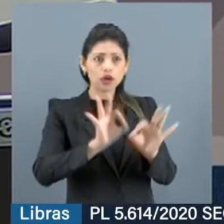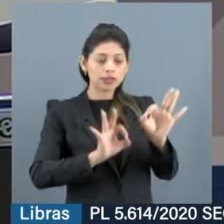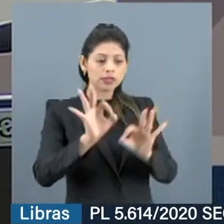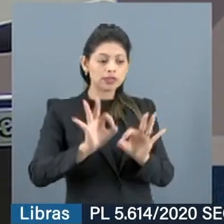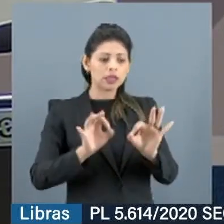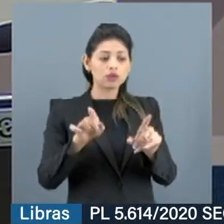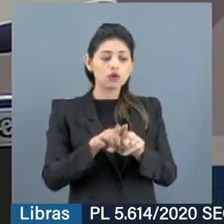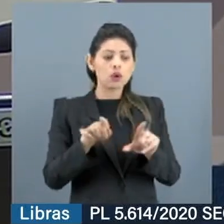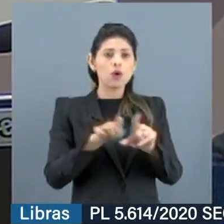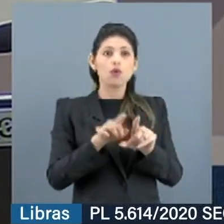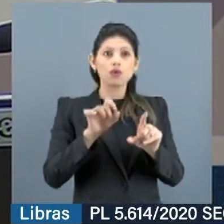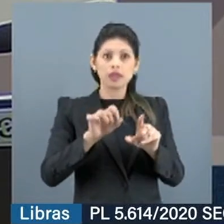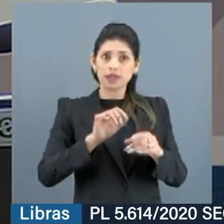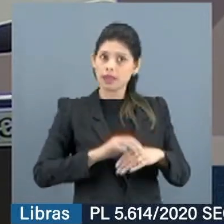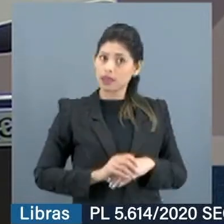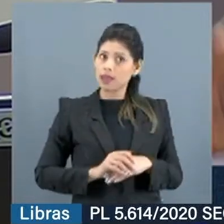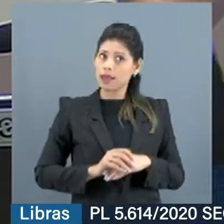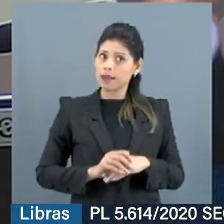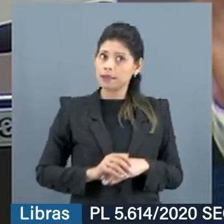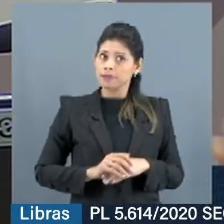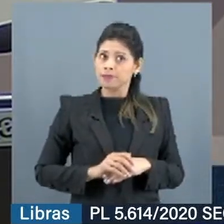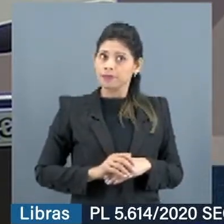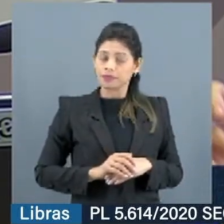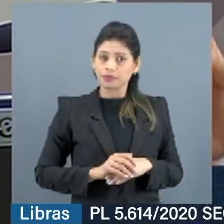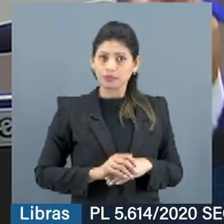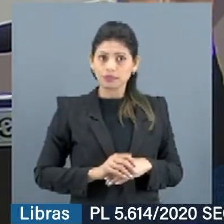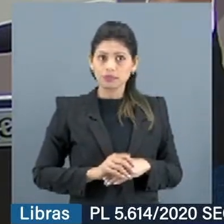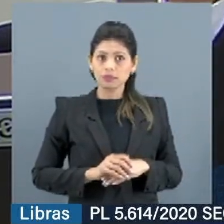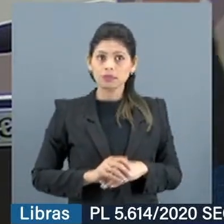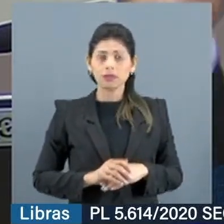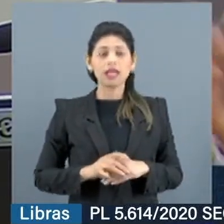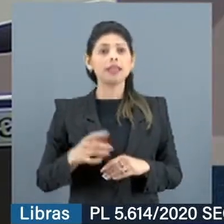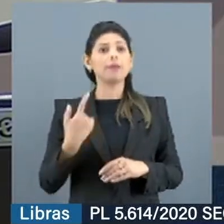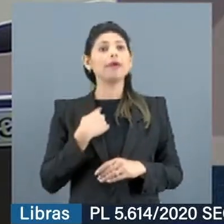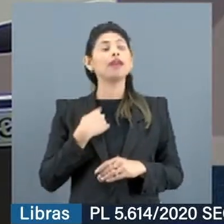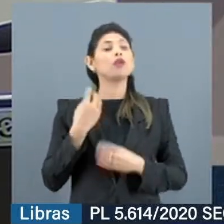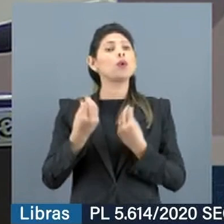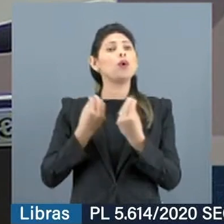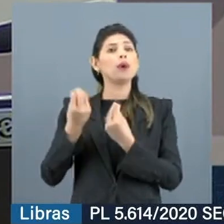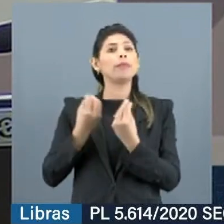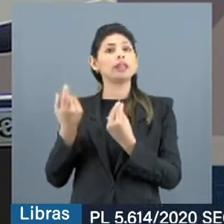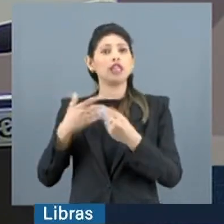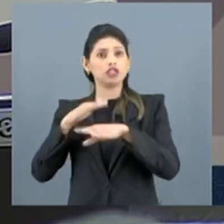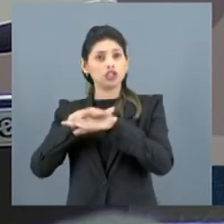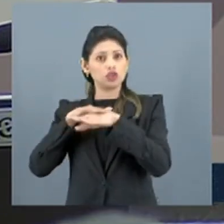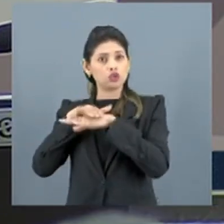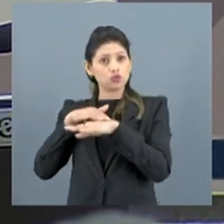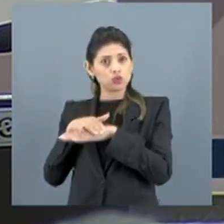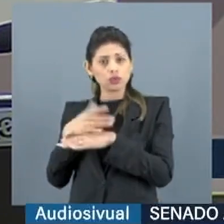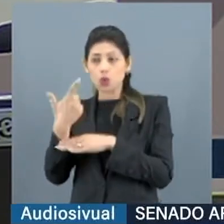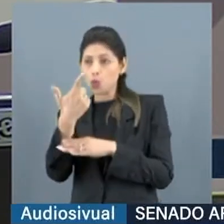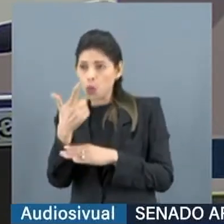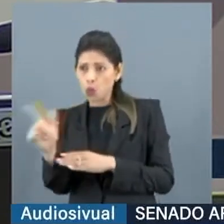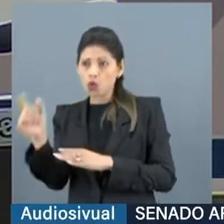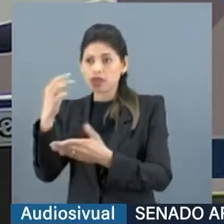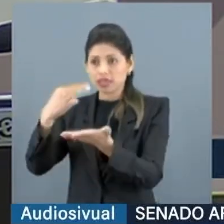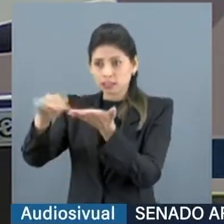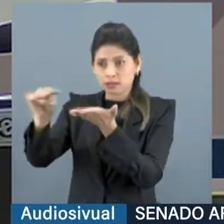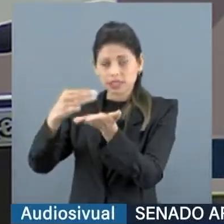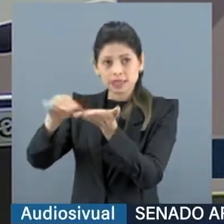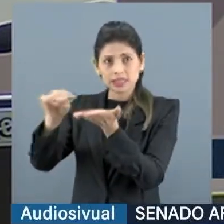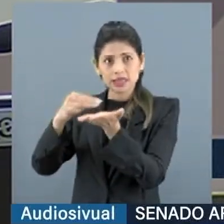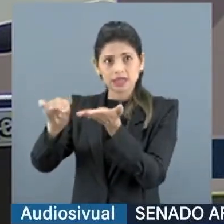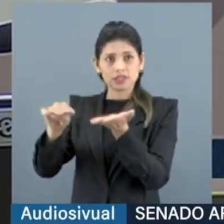grosso calibre e também com esse tipo de discussão. Agora vamos lá ao restante das mensagens. Olha só o nível das